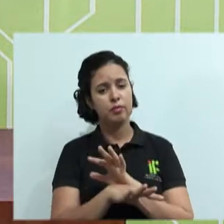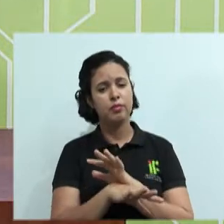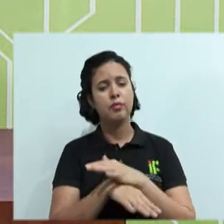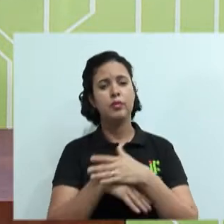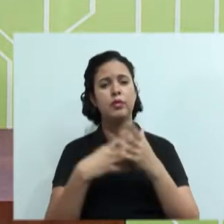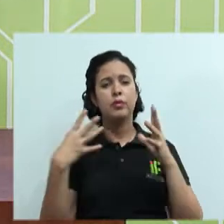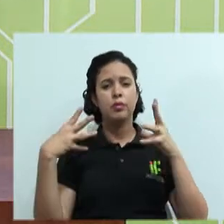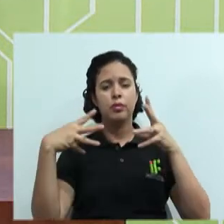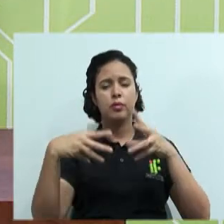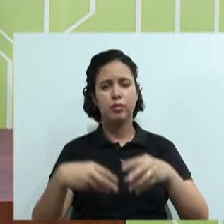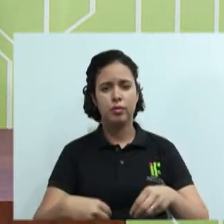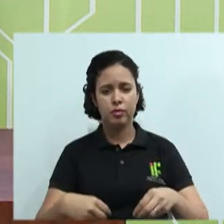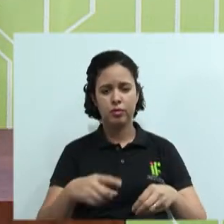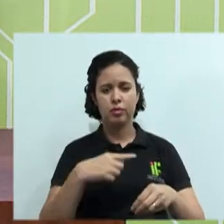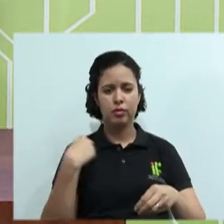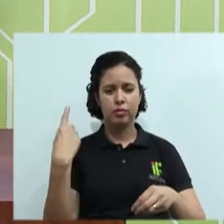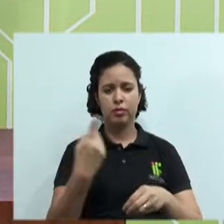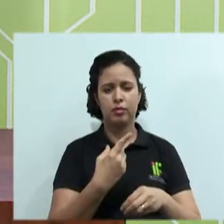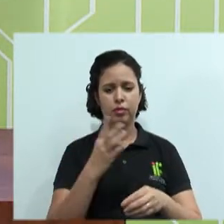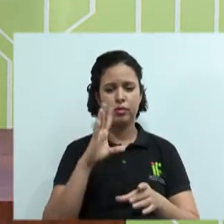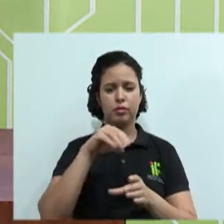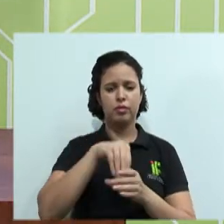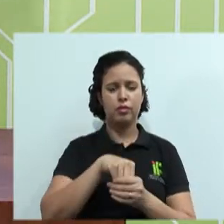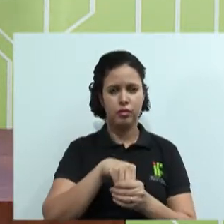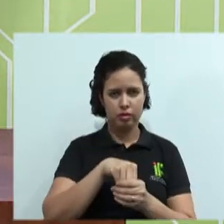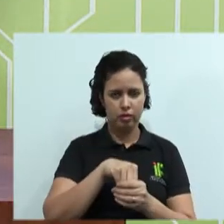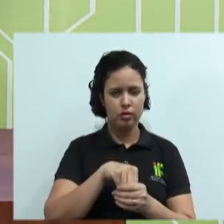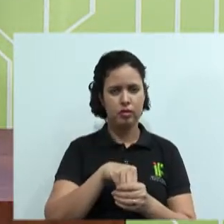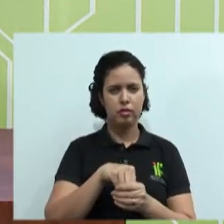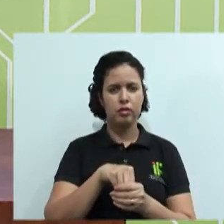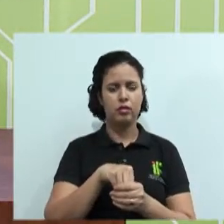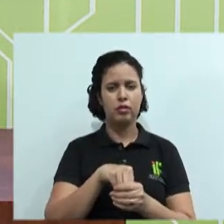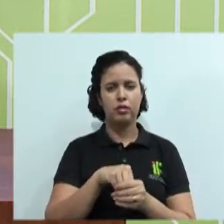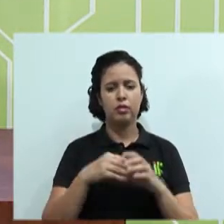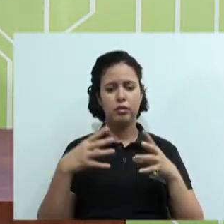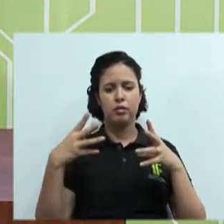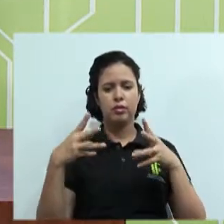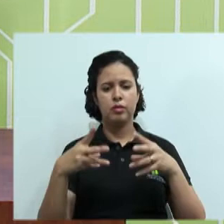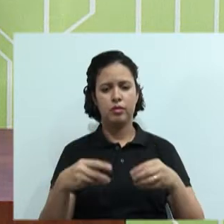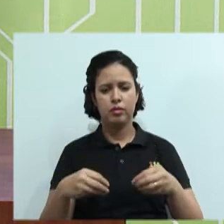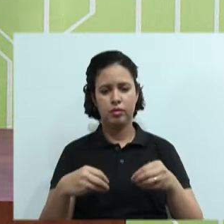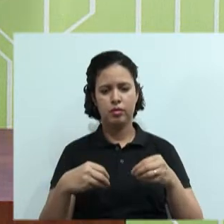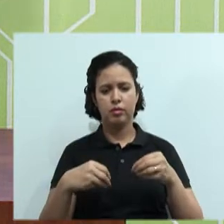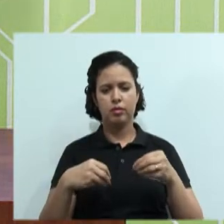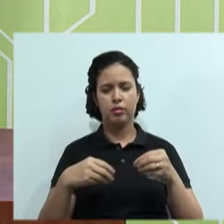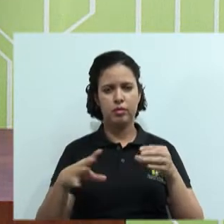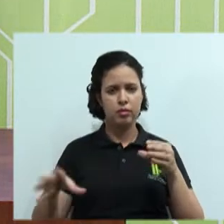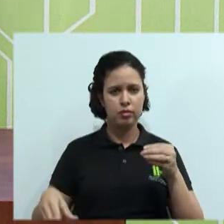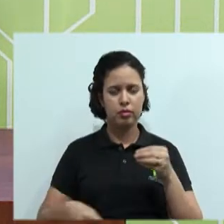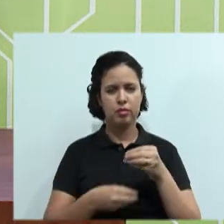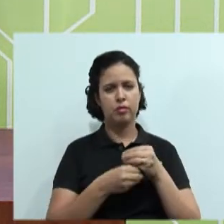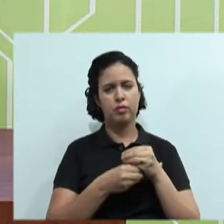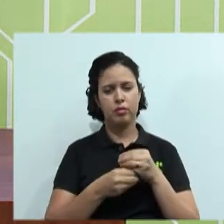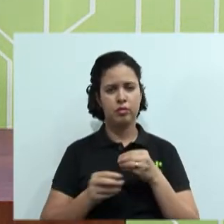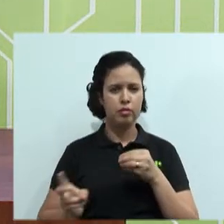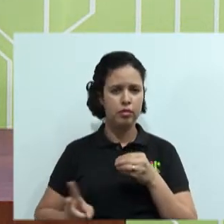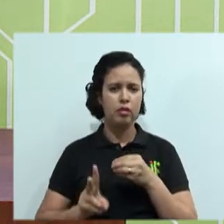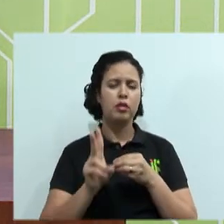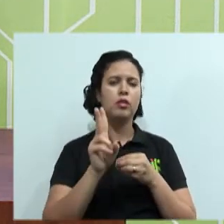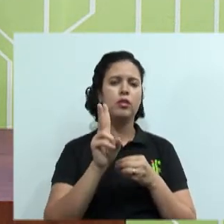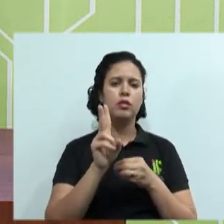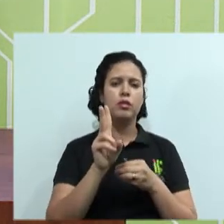esse âmbito que nós estamos localizados fisicamente, tudo isso traz para a gente o que? Valores. E cada